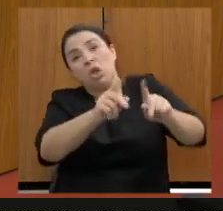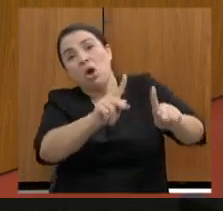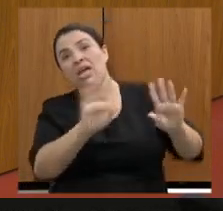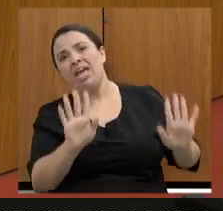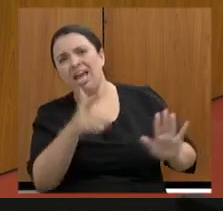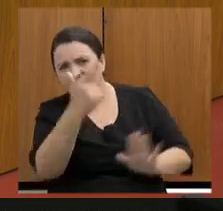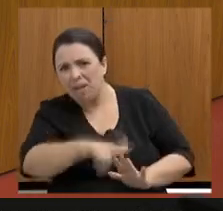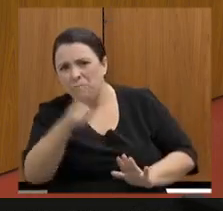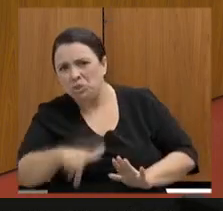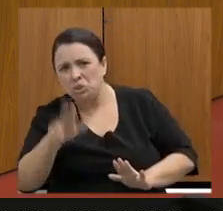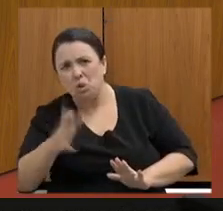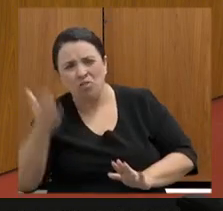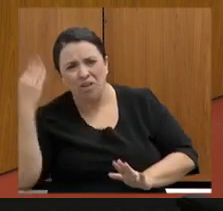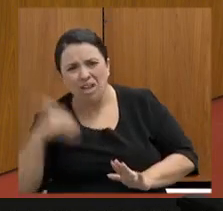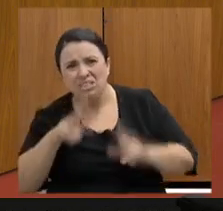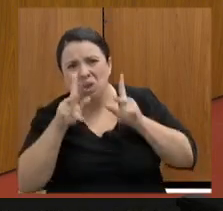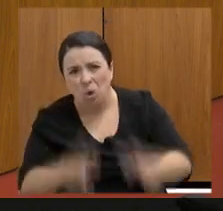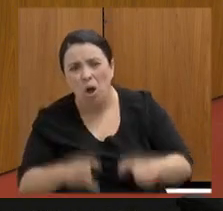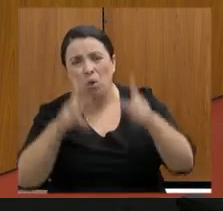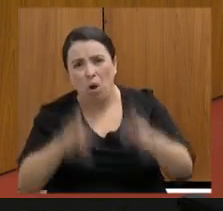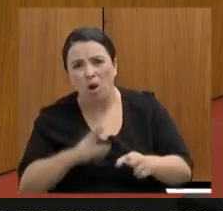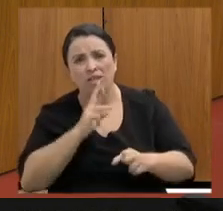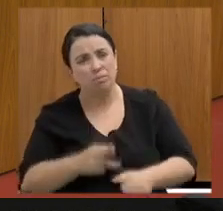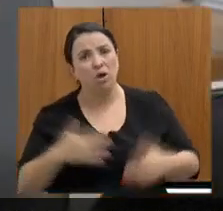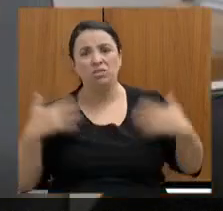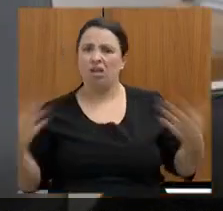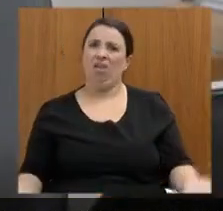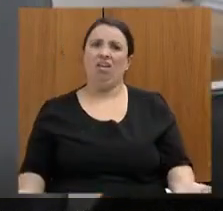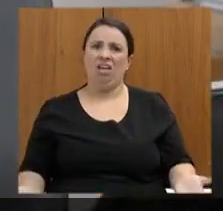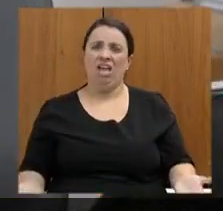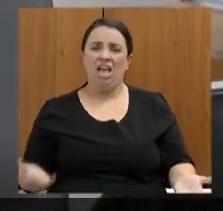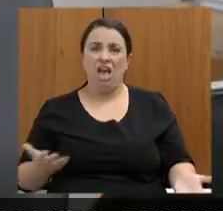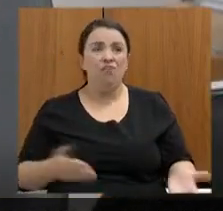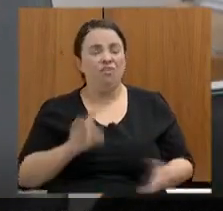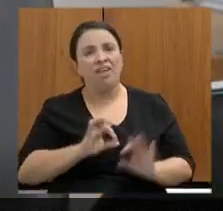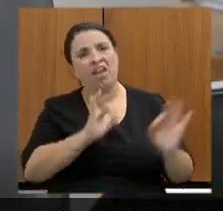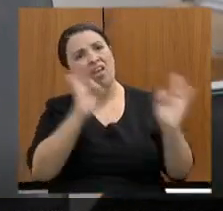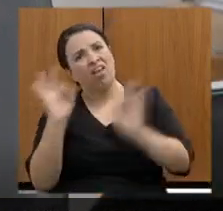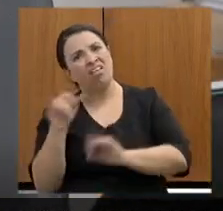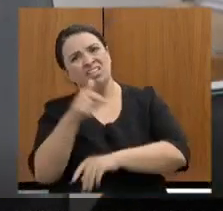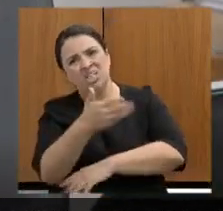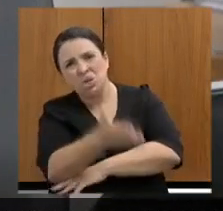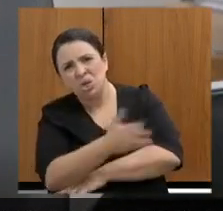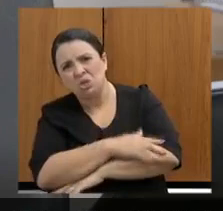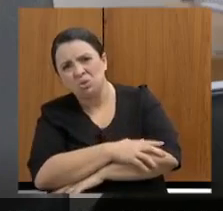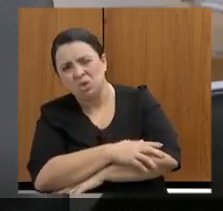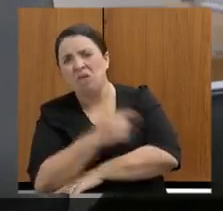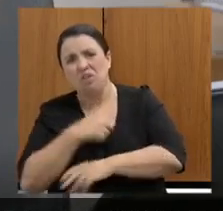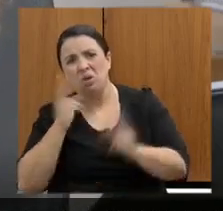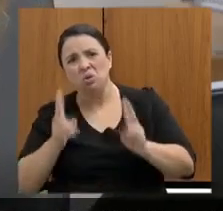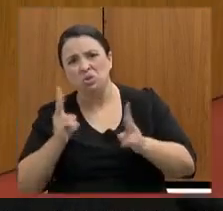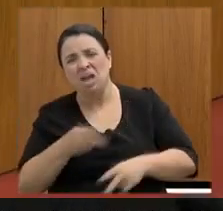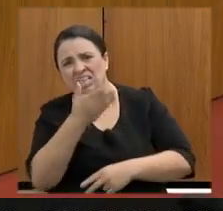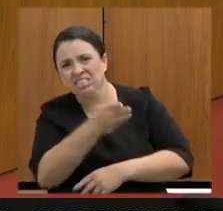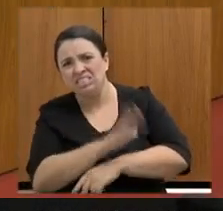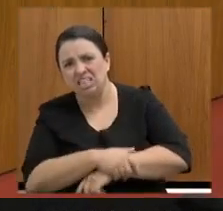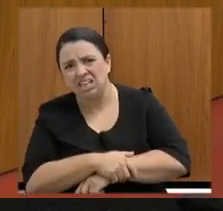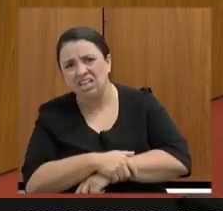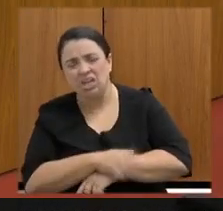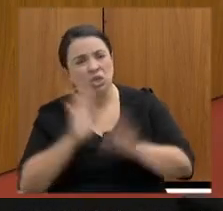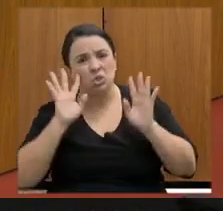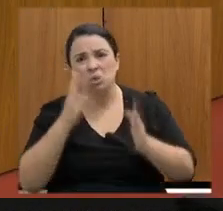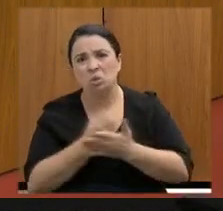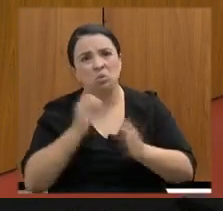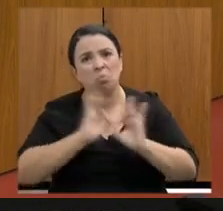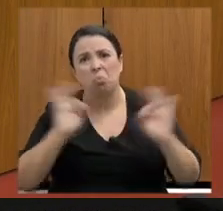mesmo que ela já me disse anteriormente. Nós vamos então passar por isso, aí eu vou questionar de novo e nós vamos continuar nessa situação aqui, sem solução?